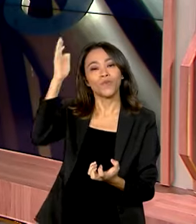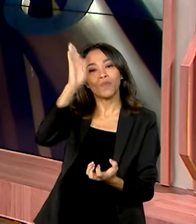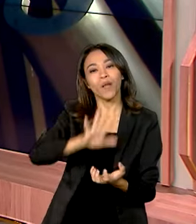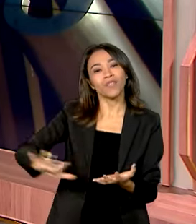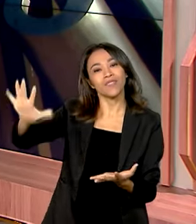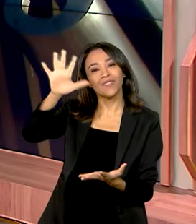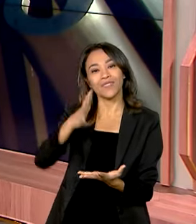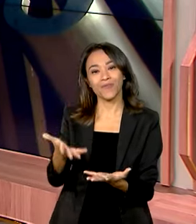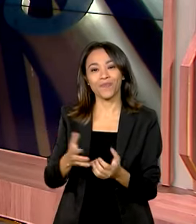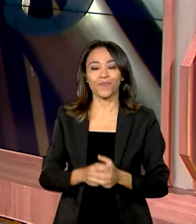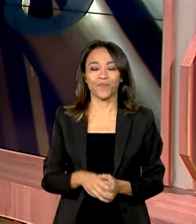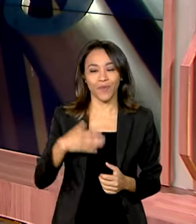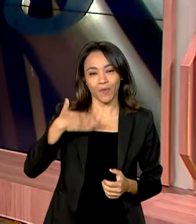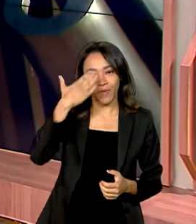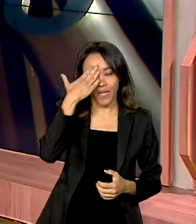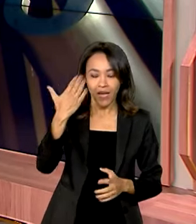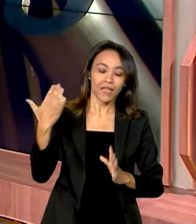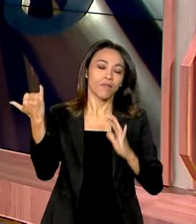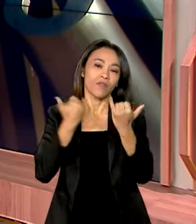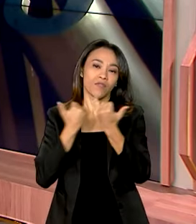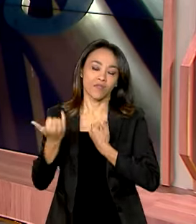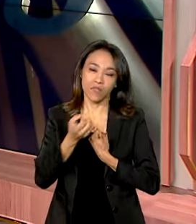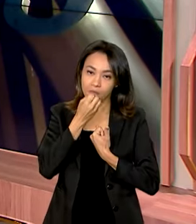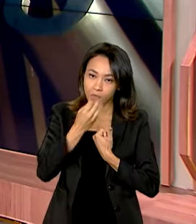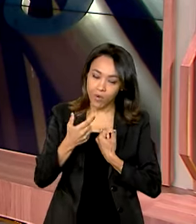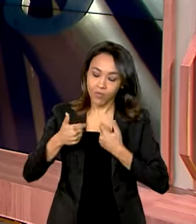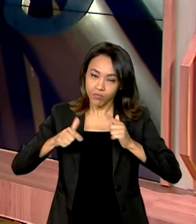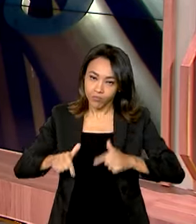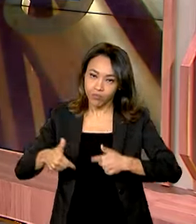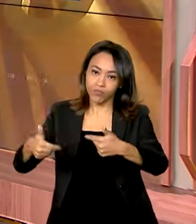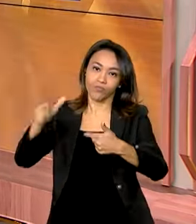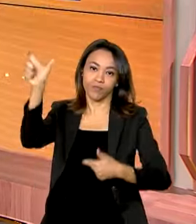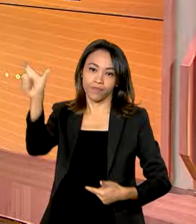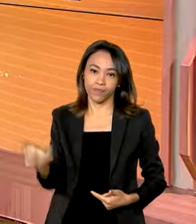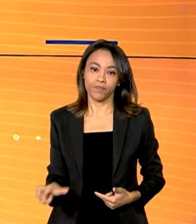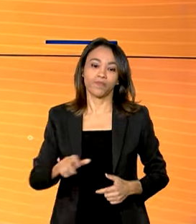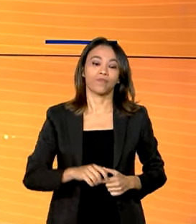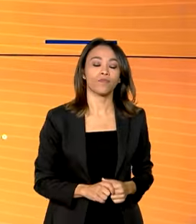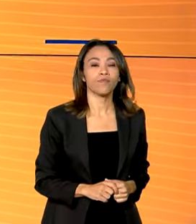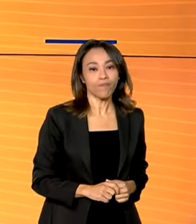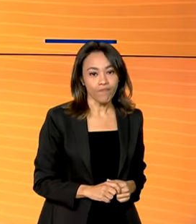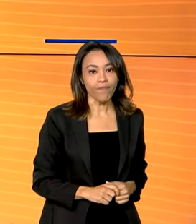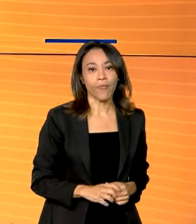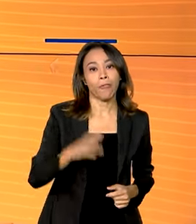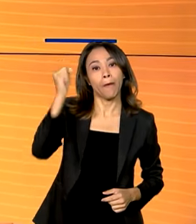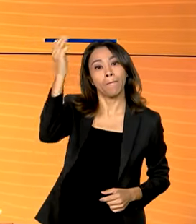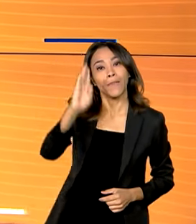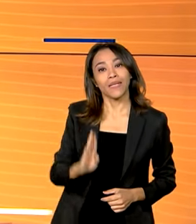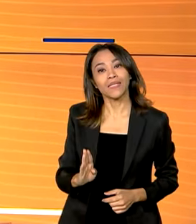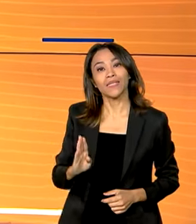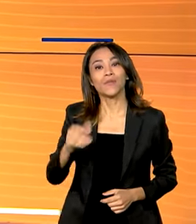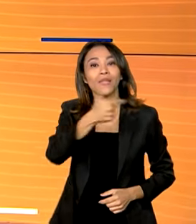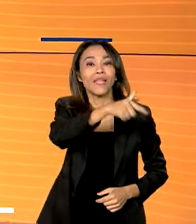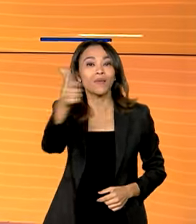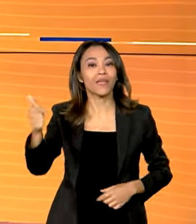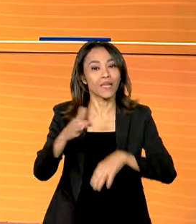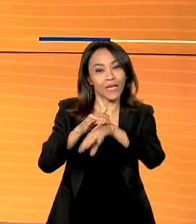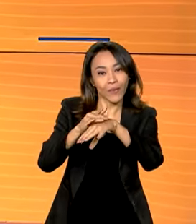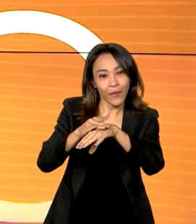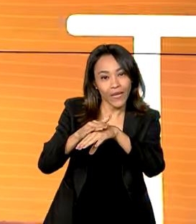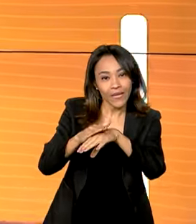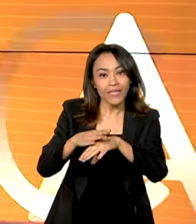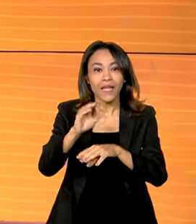Ok, Claudinha. Obrigada pelas informações. Bom trabalho para você aí, viu? Brasil livre da febre aftosa.